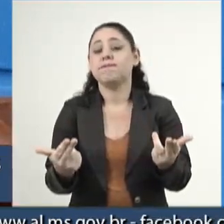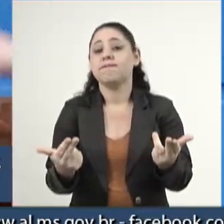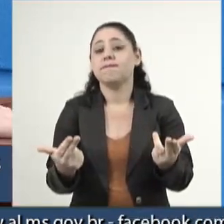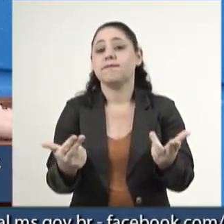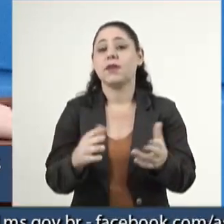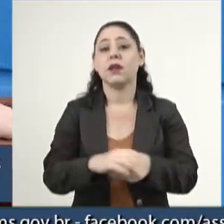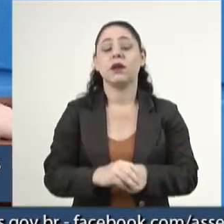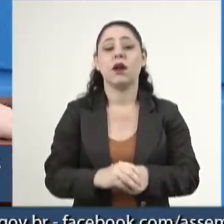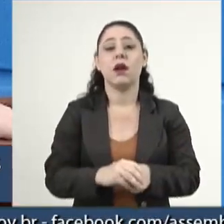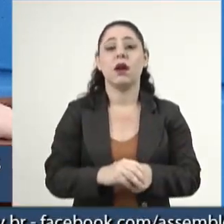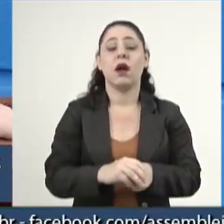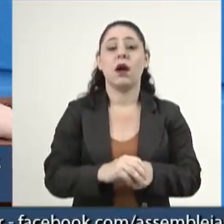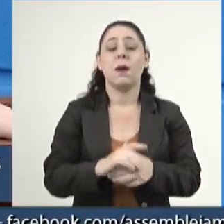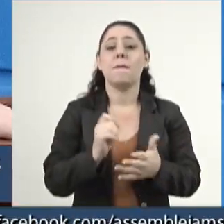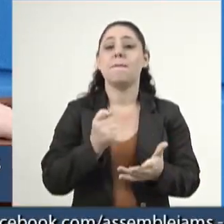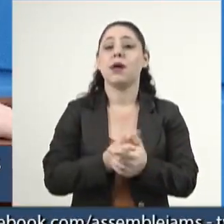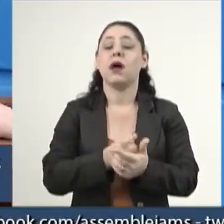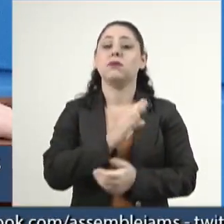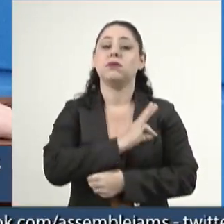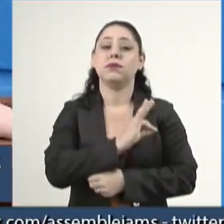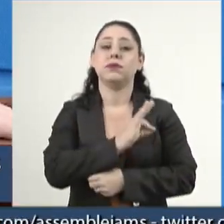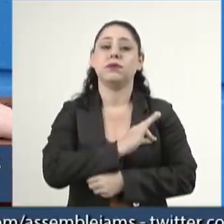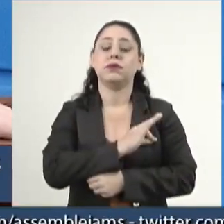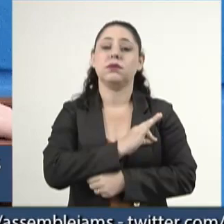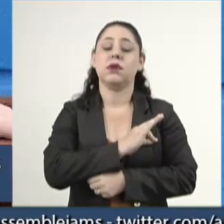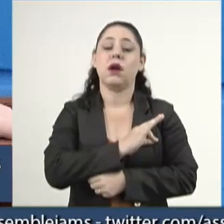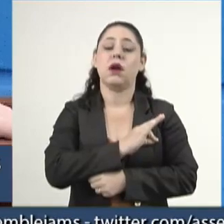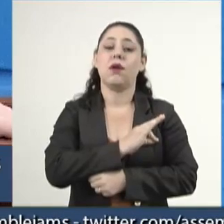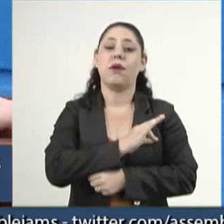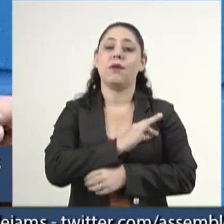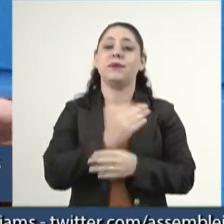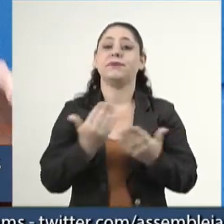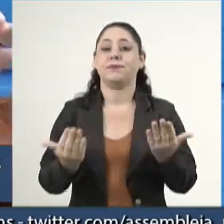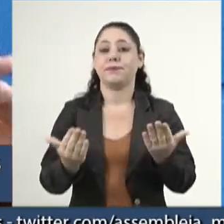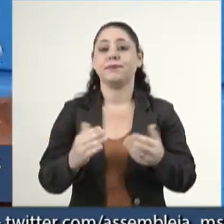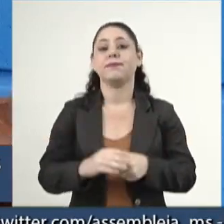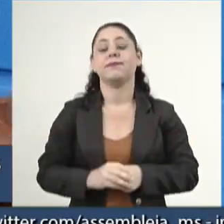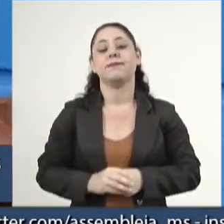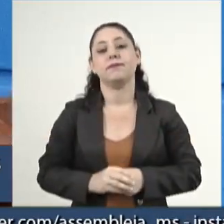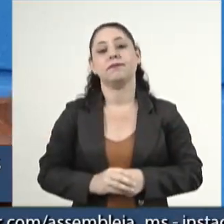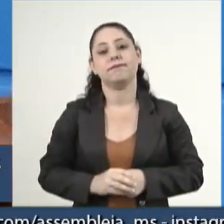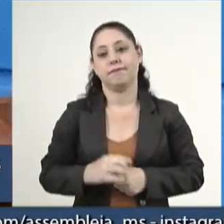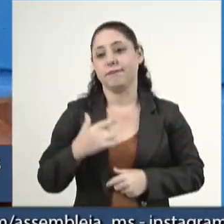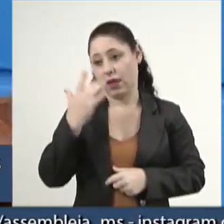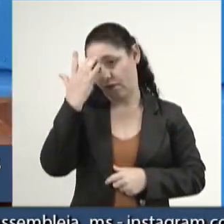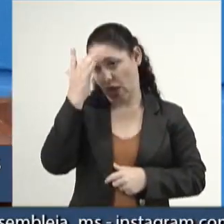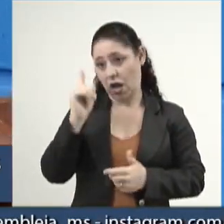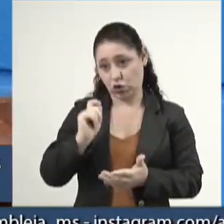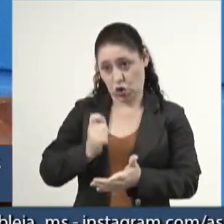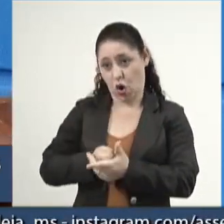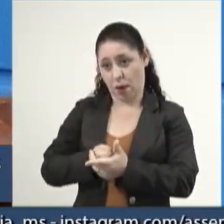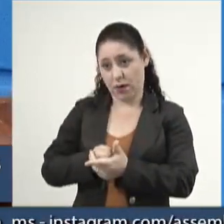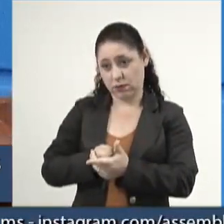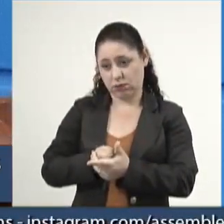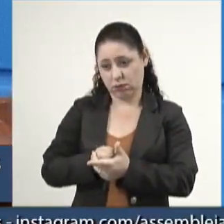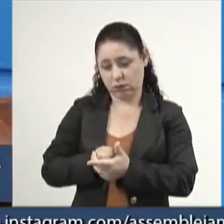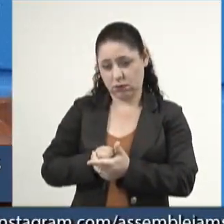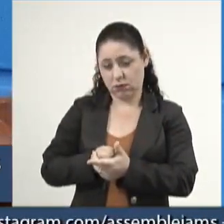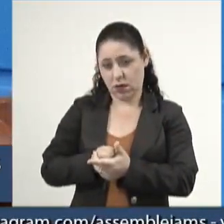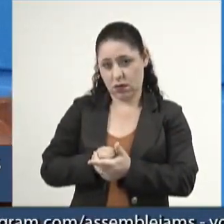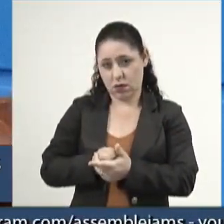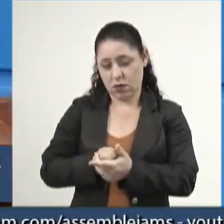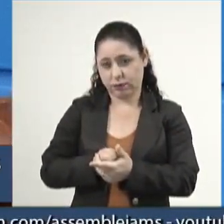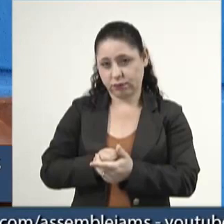desonerando a folha de pagamentos, então é muito fácil cobrar do governo déficit